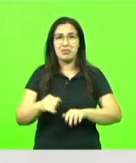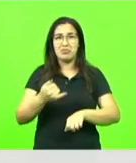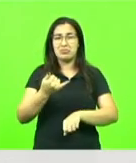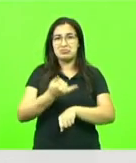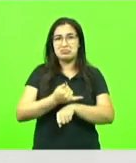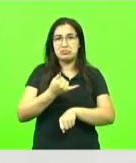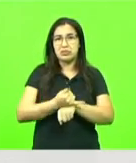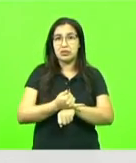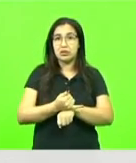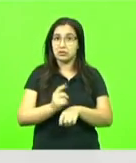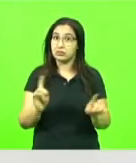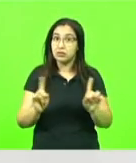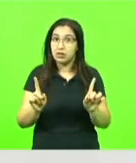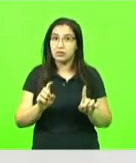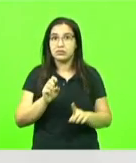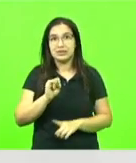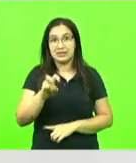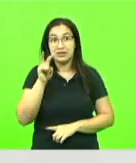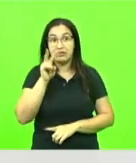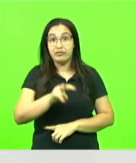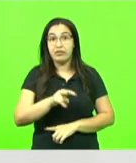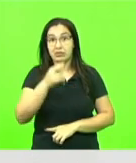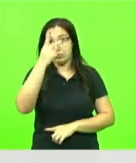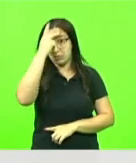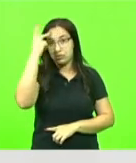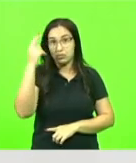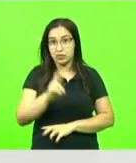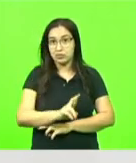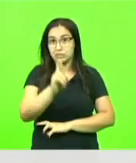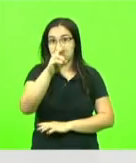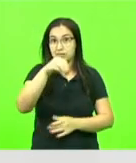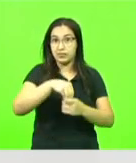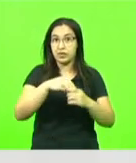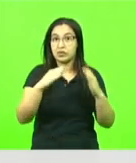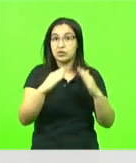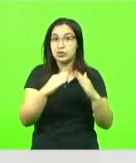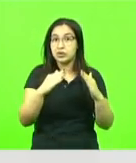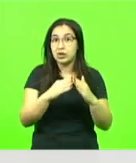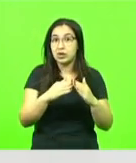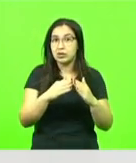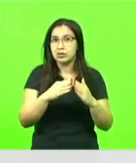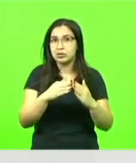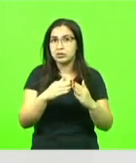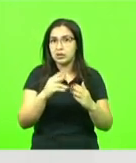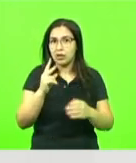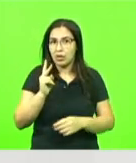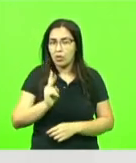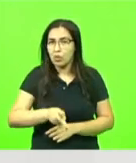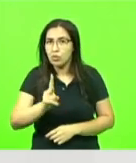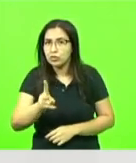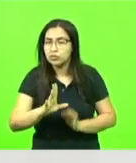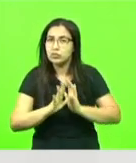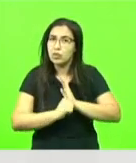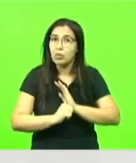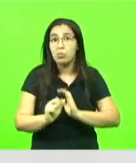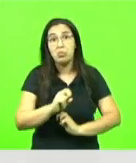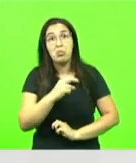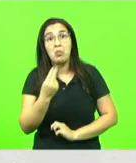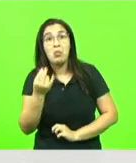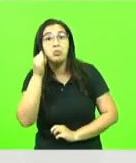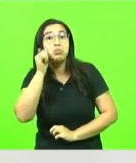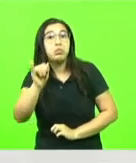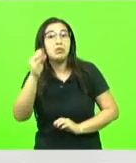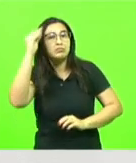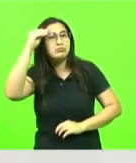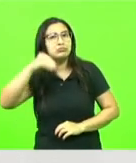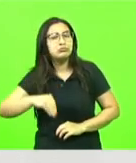ele se deparar com o proprietário do portão e ele subtrair a coisa móvel mediante grave ameaça, não precisa nem